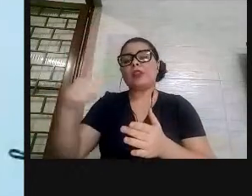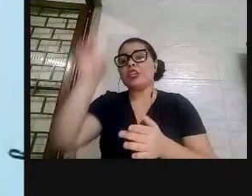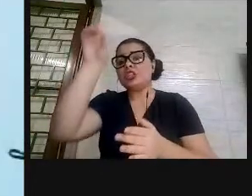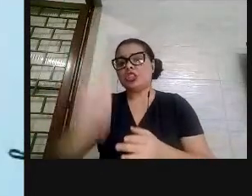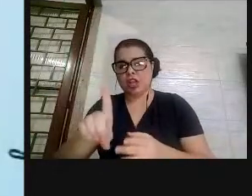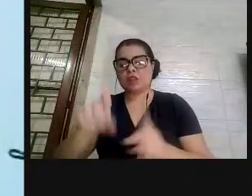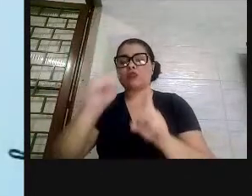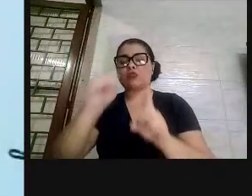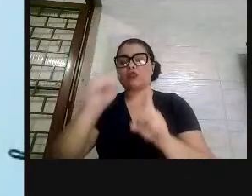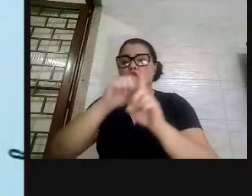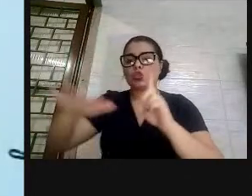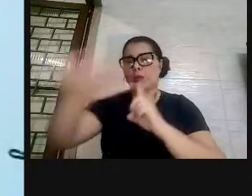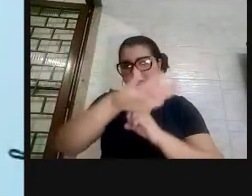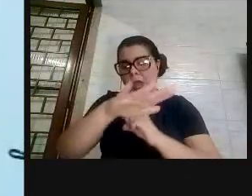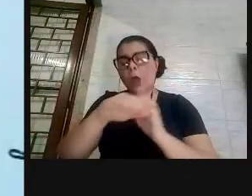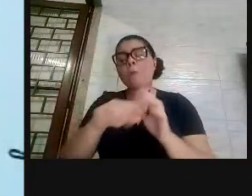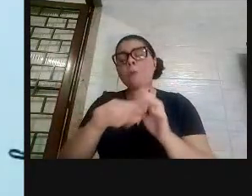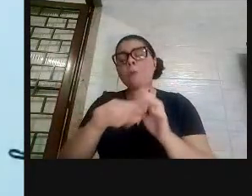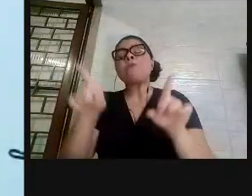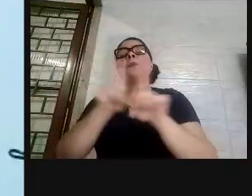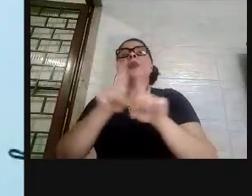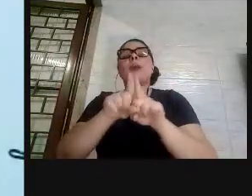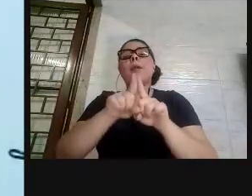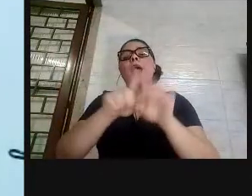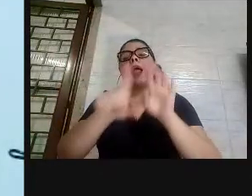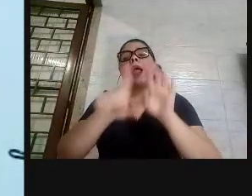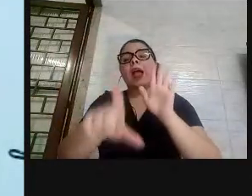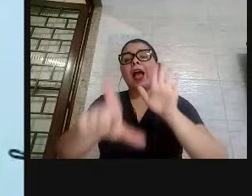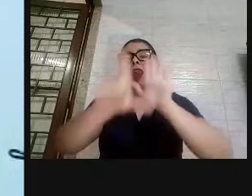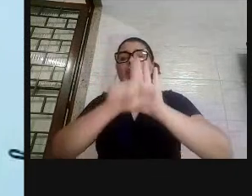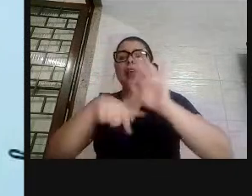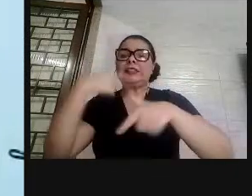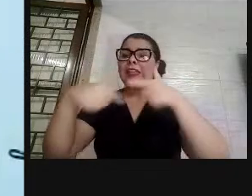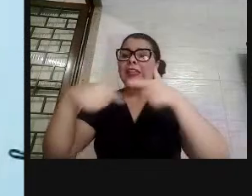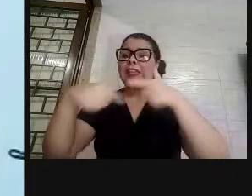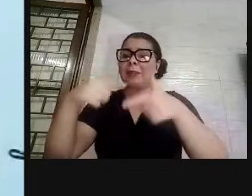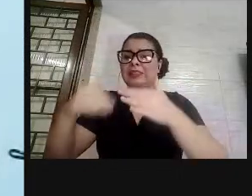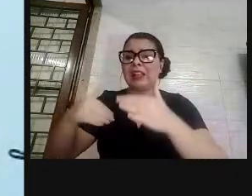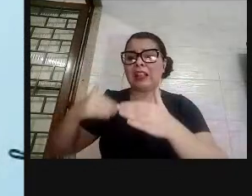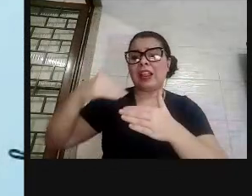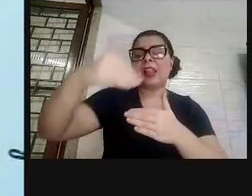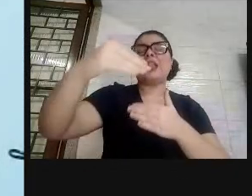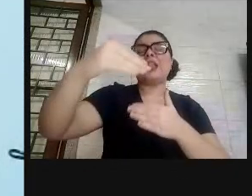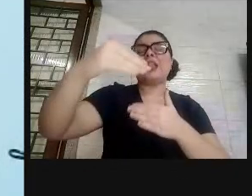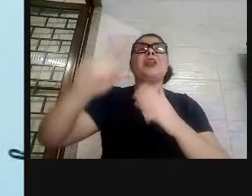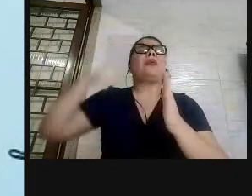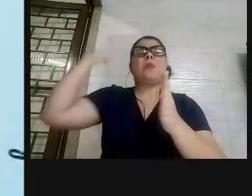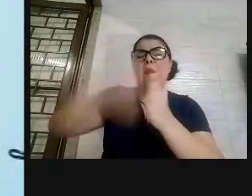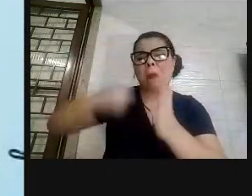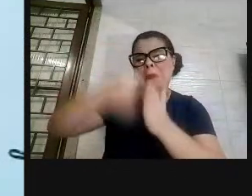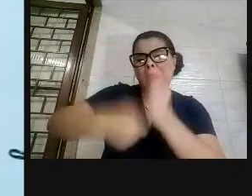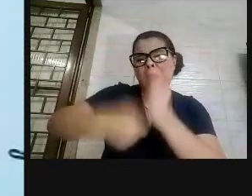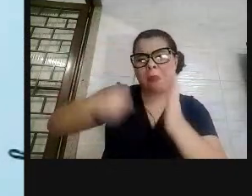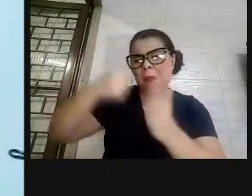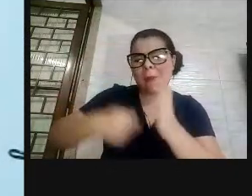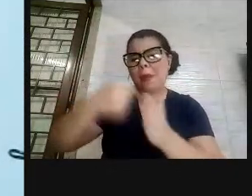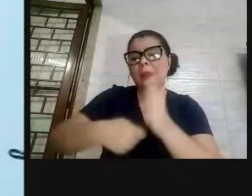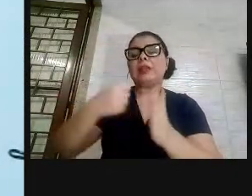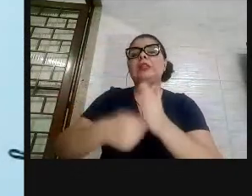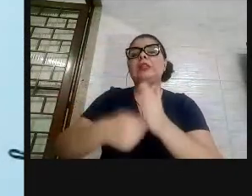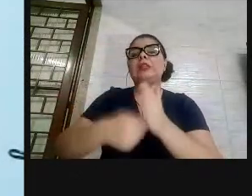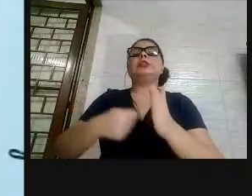A legislação trabalhista no Brasil só veio nos anos 30, depois de mais de 30 anos de greves, de lutas, de enfrentamentos dos